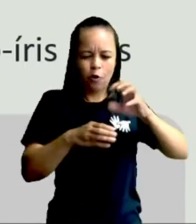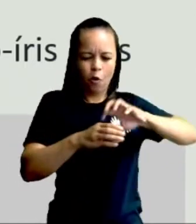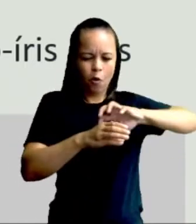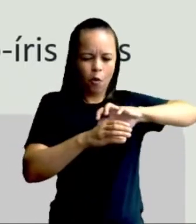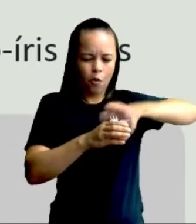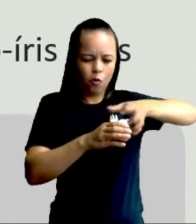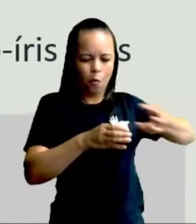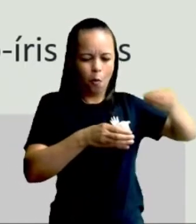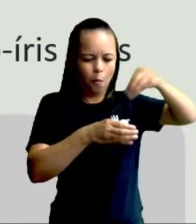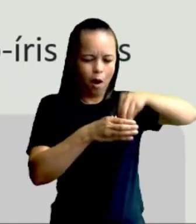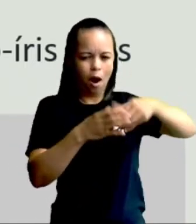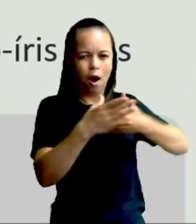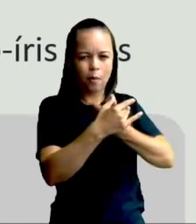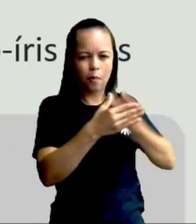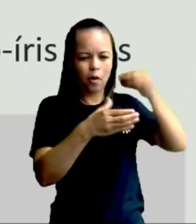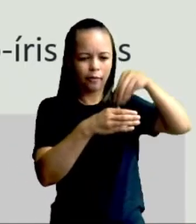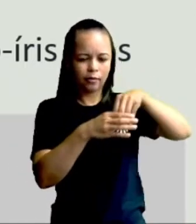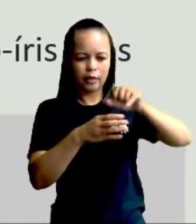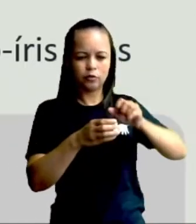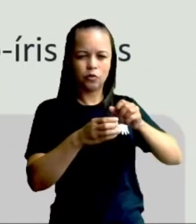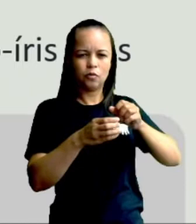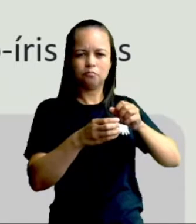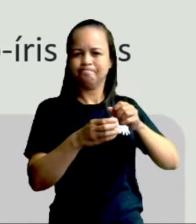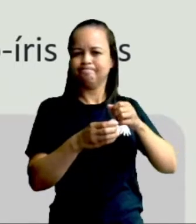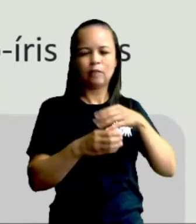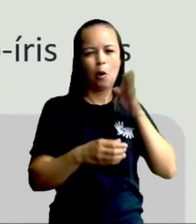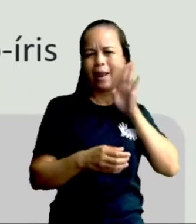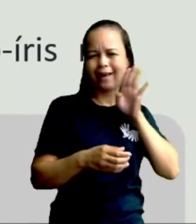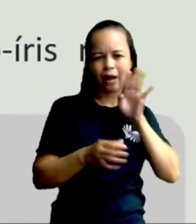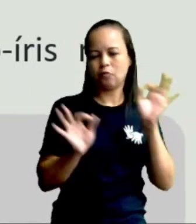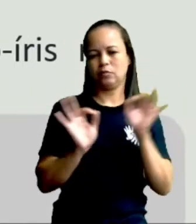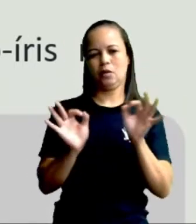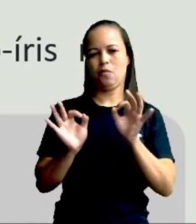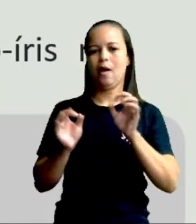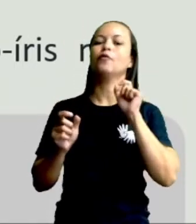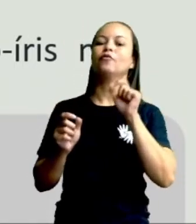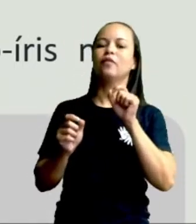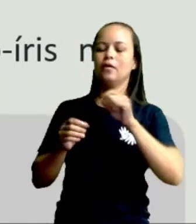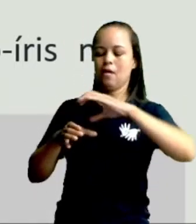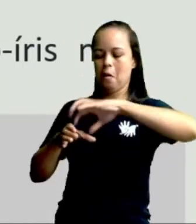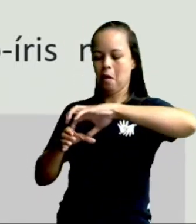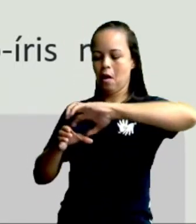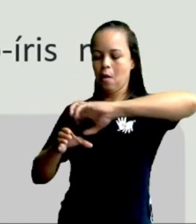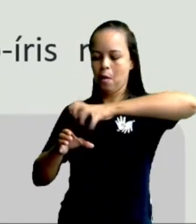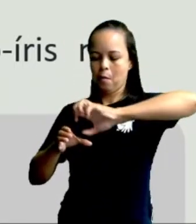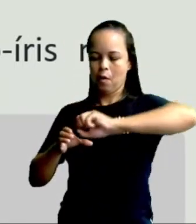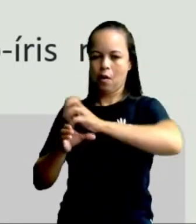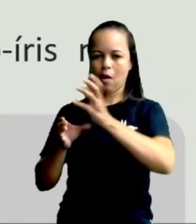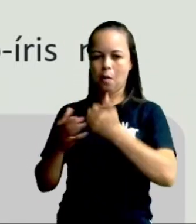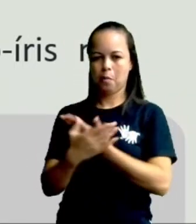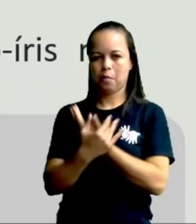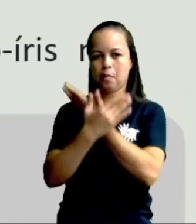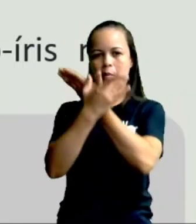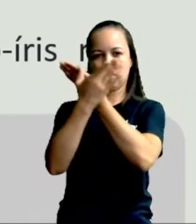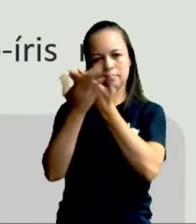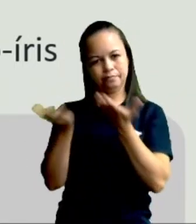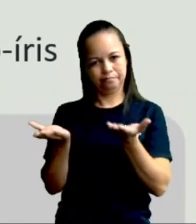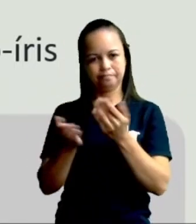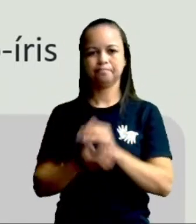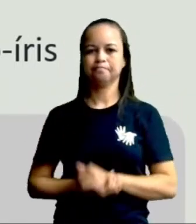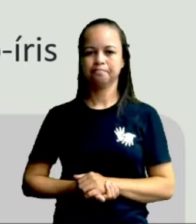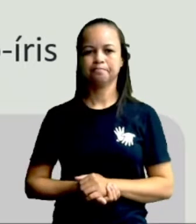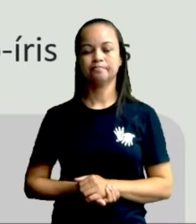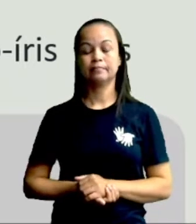acabou soltando. Então, notaram que a interpretação das tirinhas ou de uma charge, a gente pode fazer e muitas